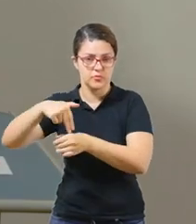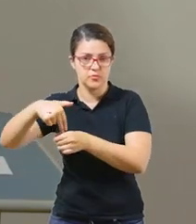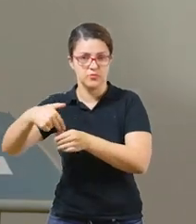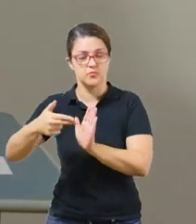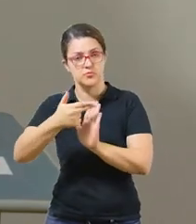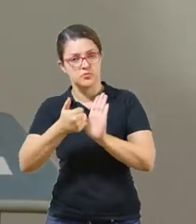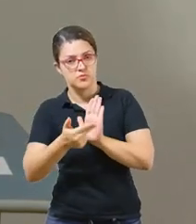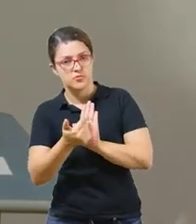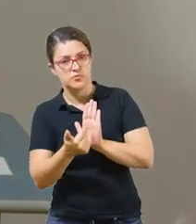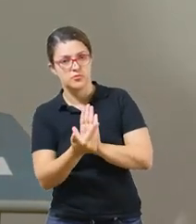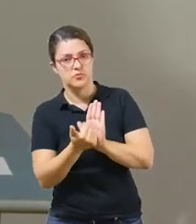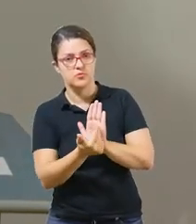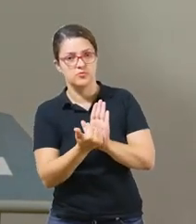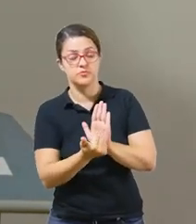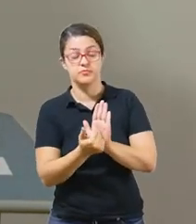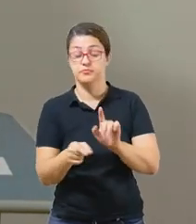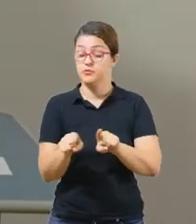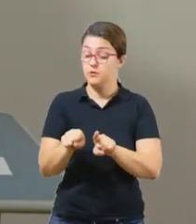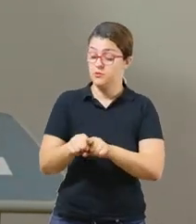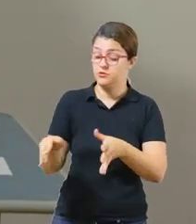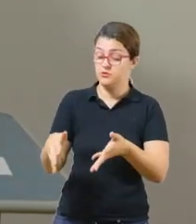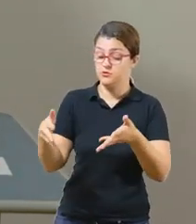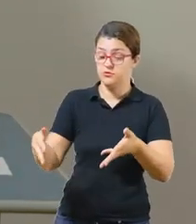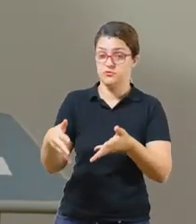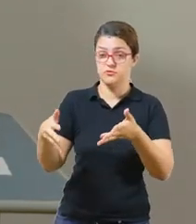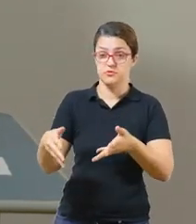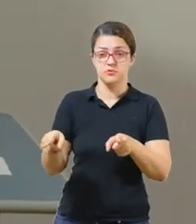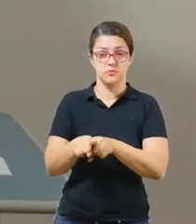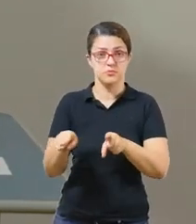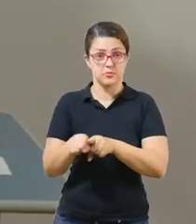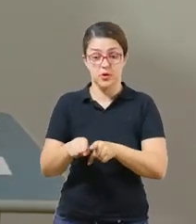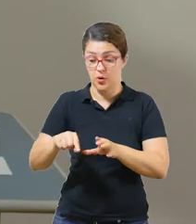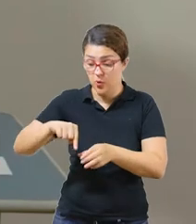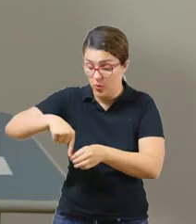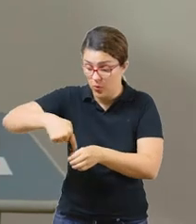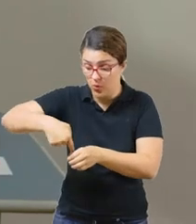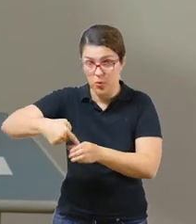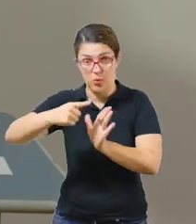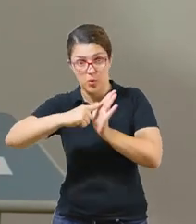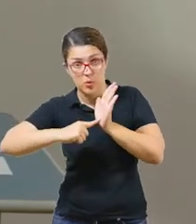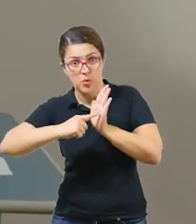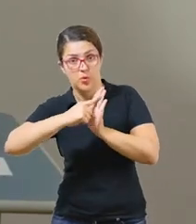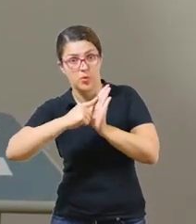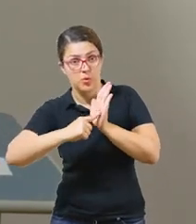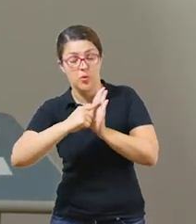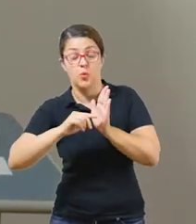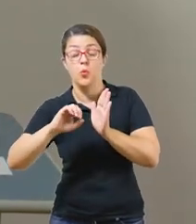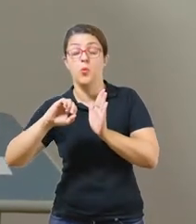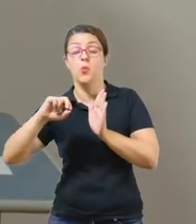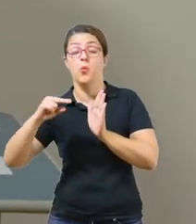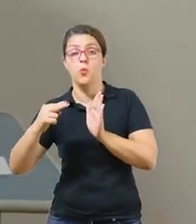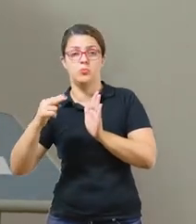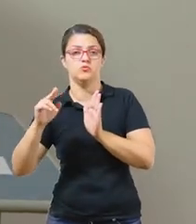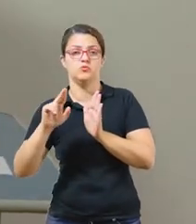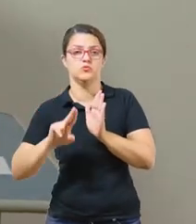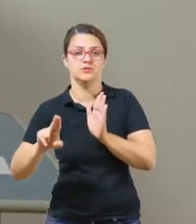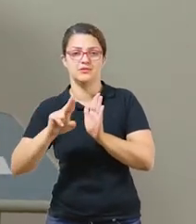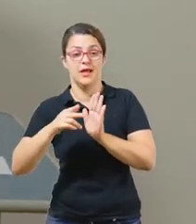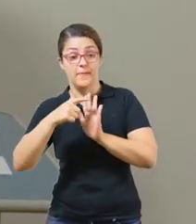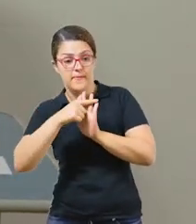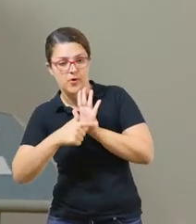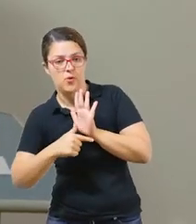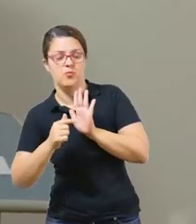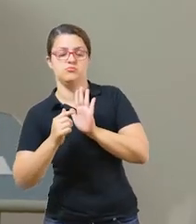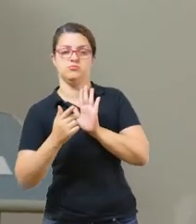Vocês podem também estimular a criança a fazer a pintura com o dedo, com a própria mão. E na hora da